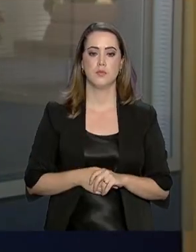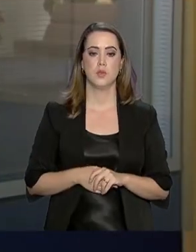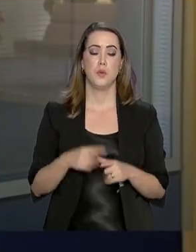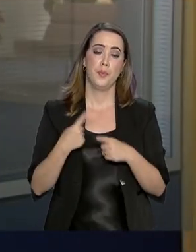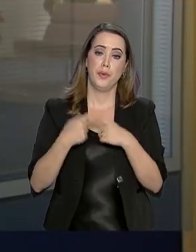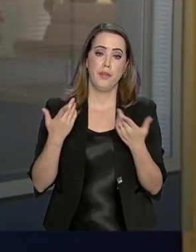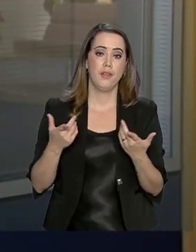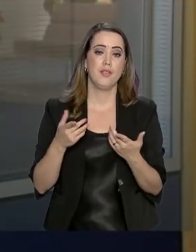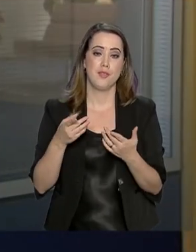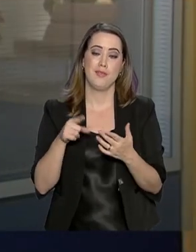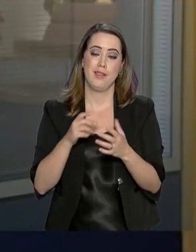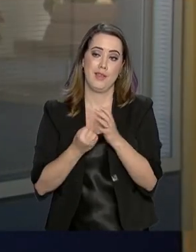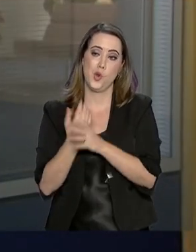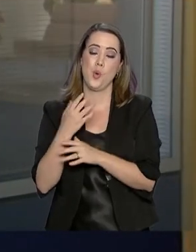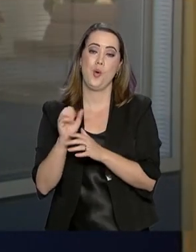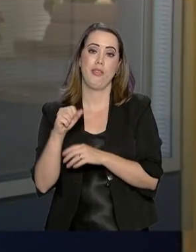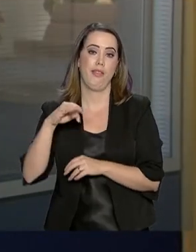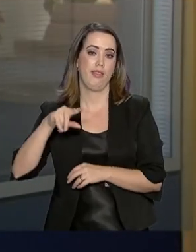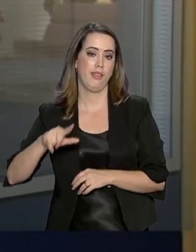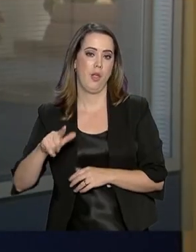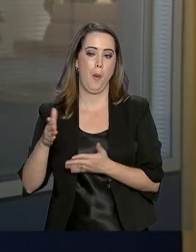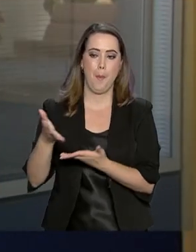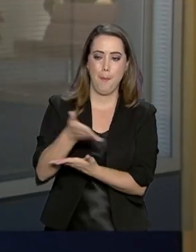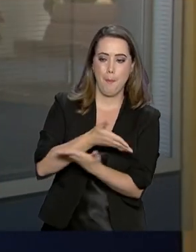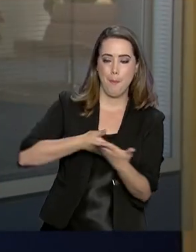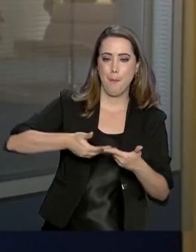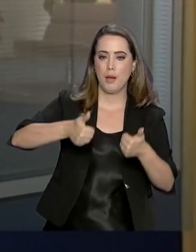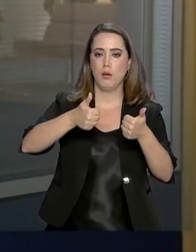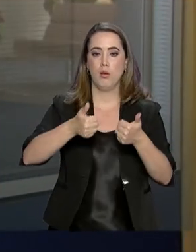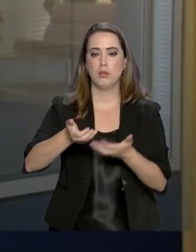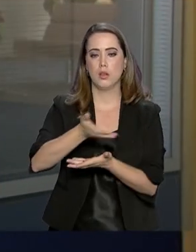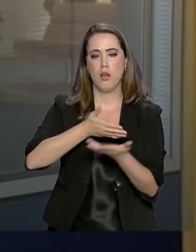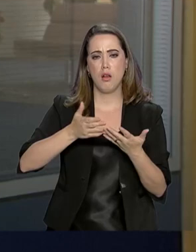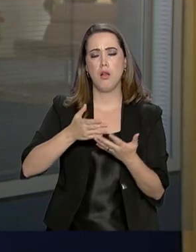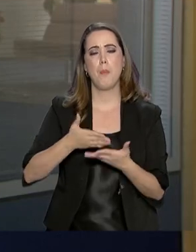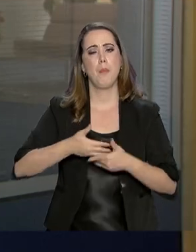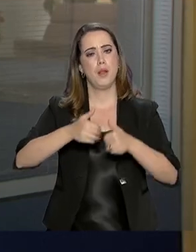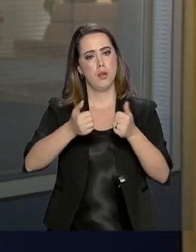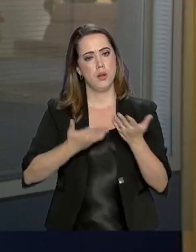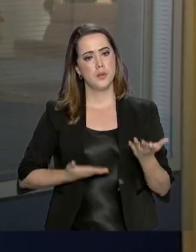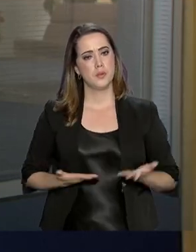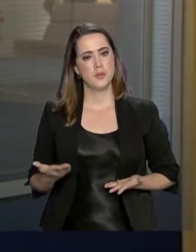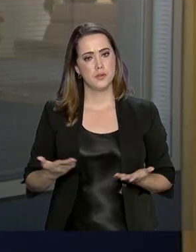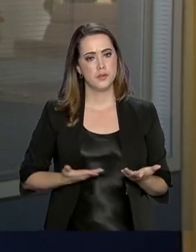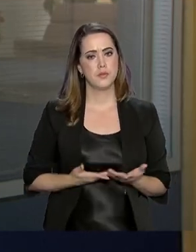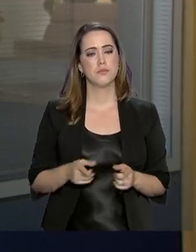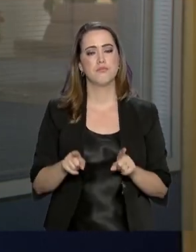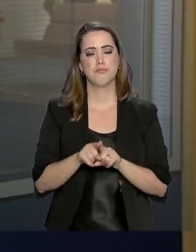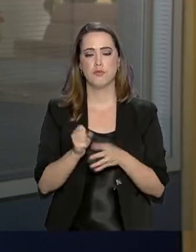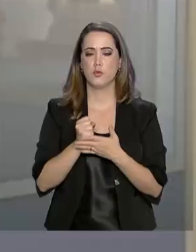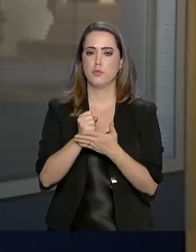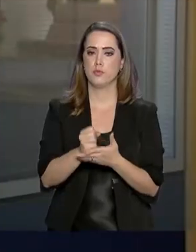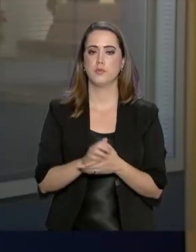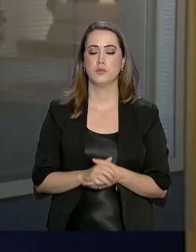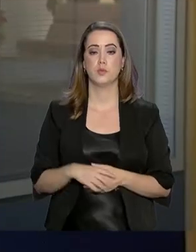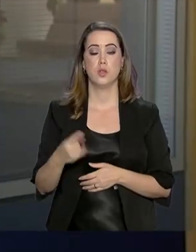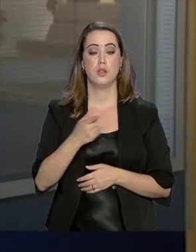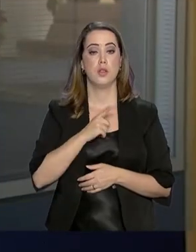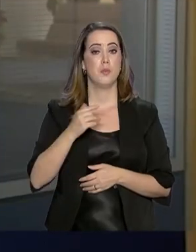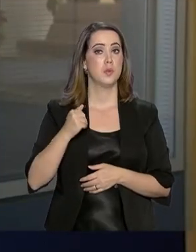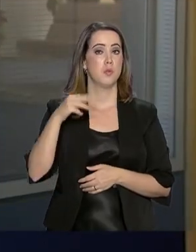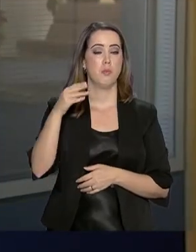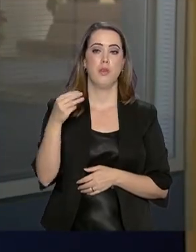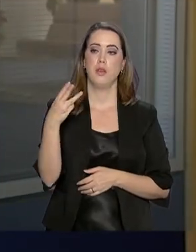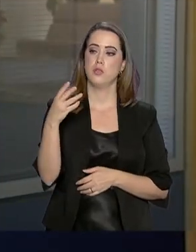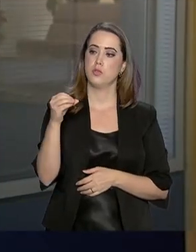razão de ser da Anatel. É melhorar as relações com os consumidores, aumentar a satisfação e a qualidade dos serviços prestados. Nós temos mais